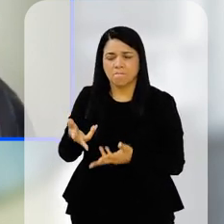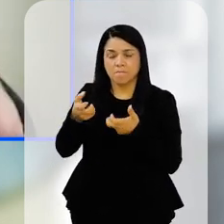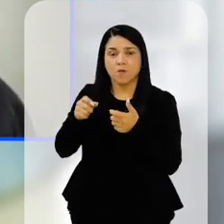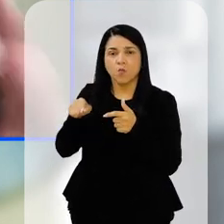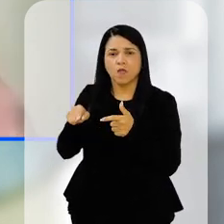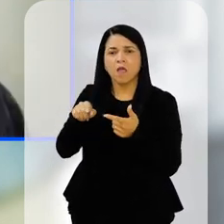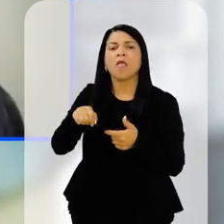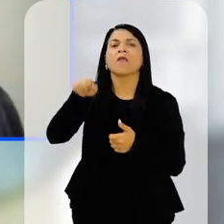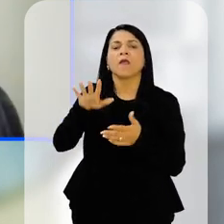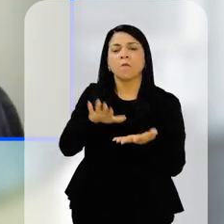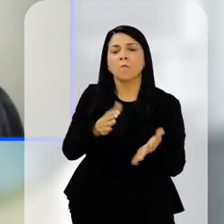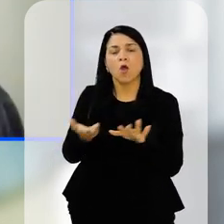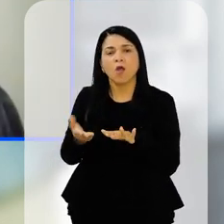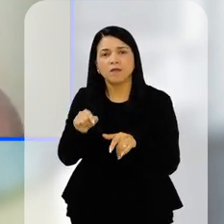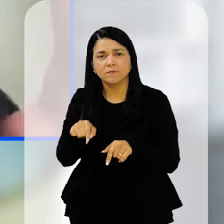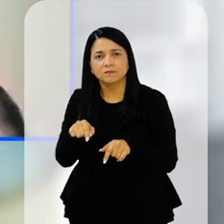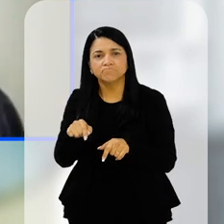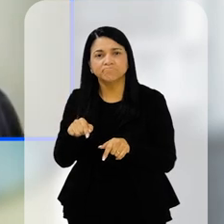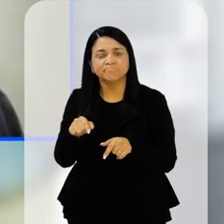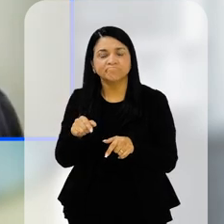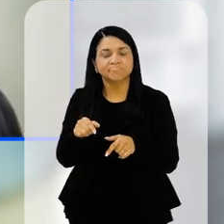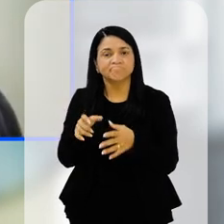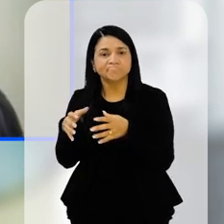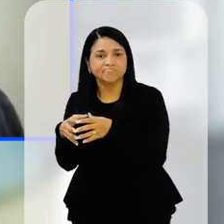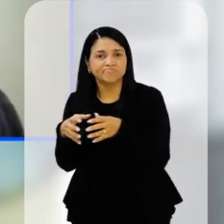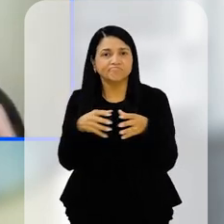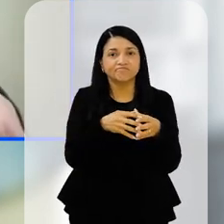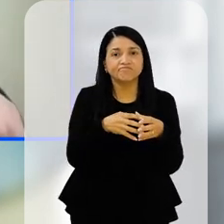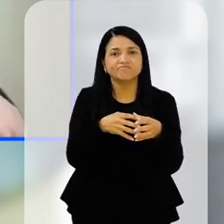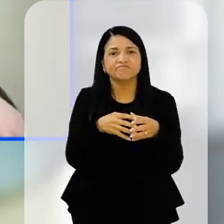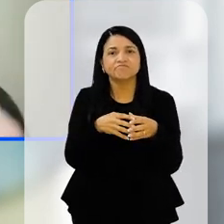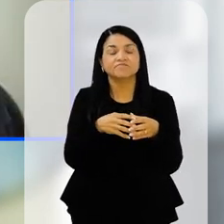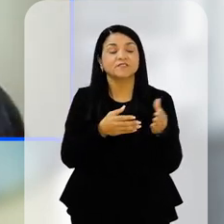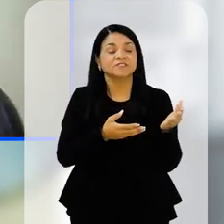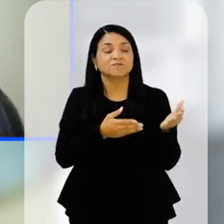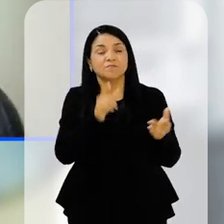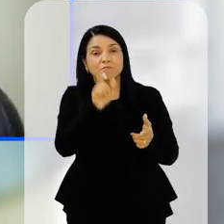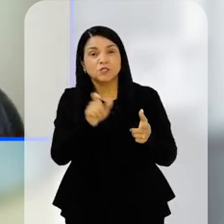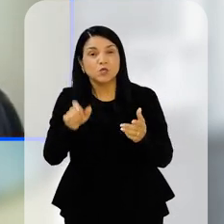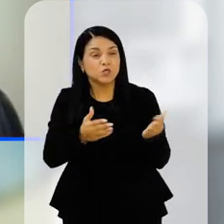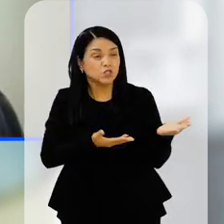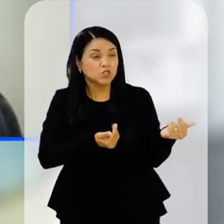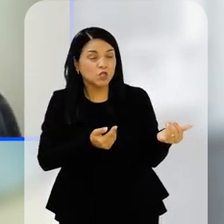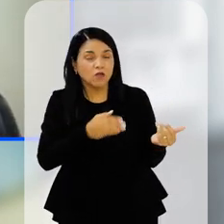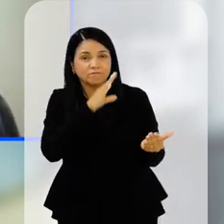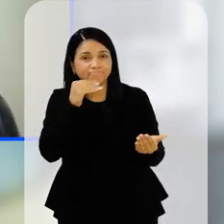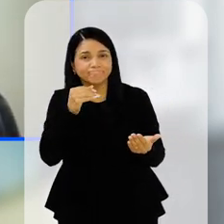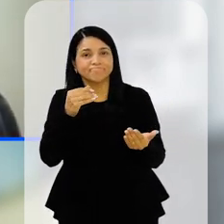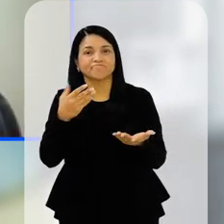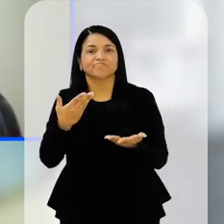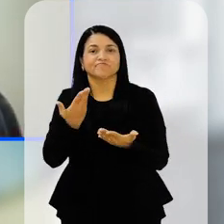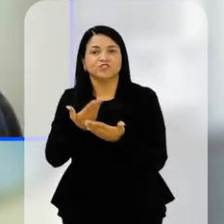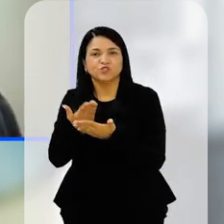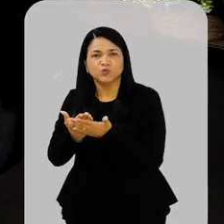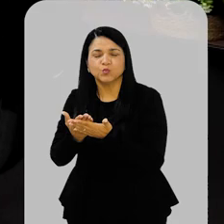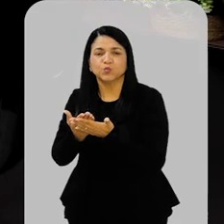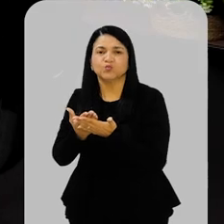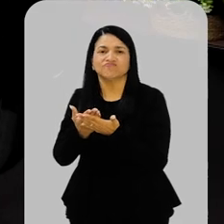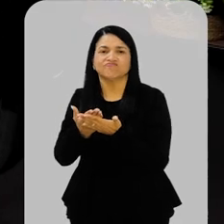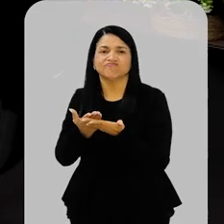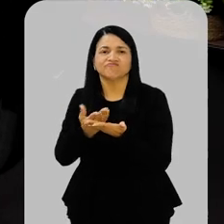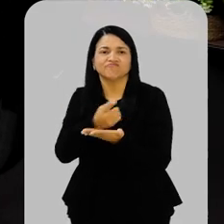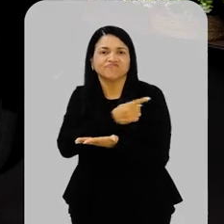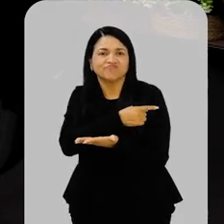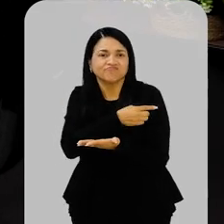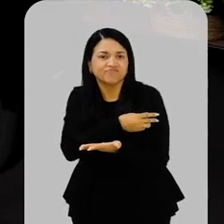se a gente vai ver quem está morrendo nessa guerra, de qualquer dos lados, são pessoas jovens com baixa escolaridade. Não, Siddhartha,